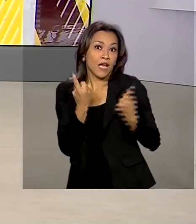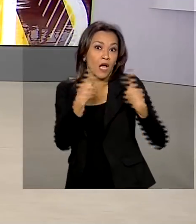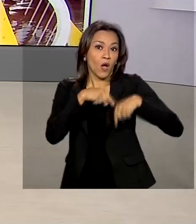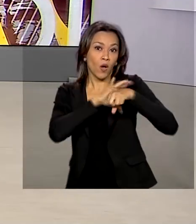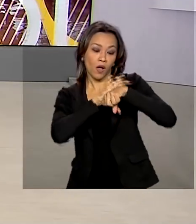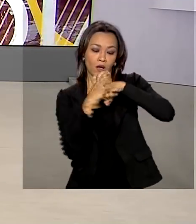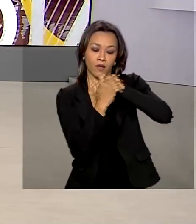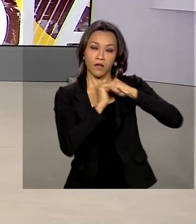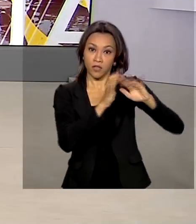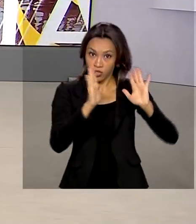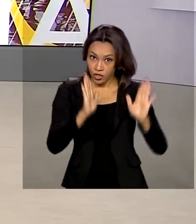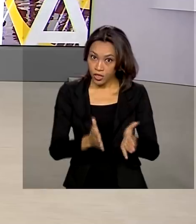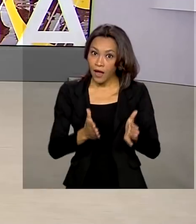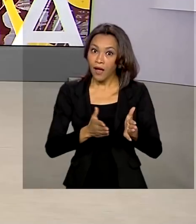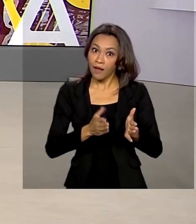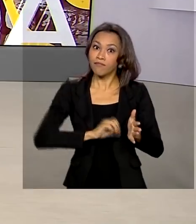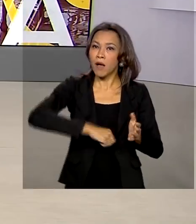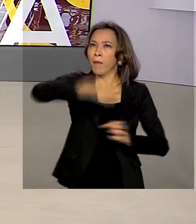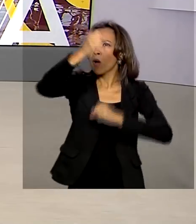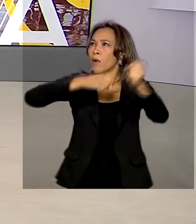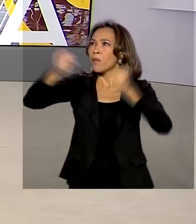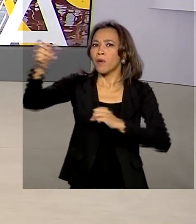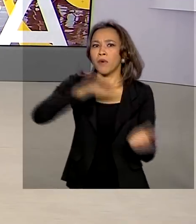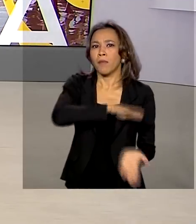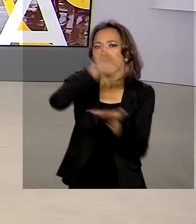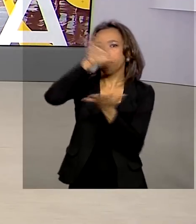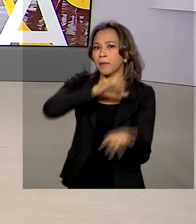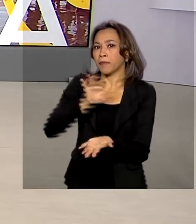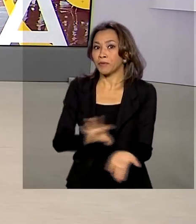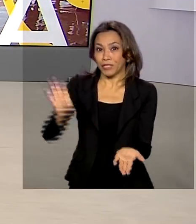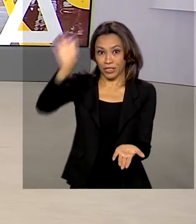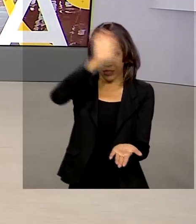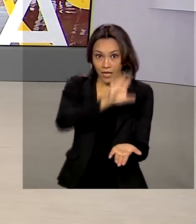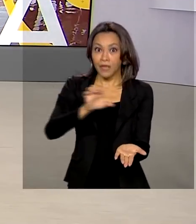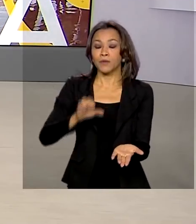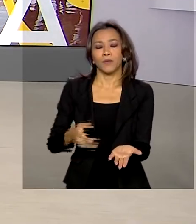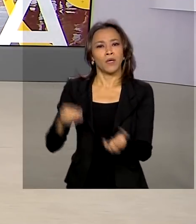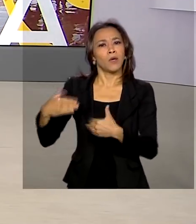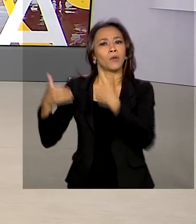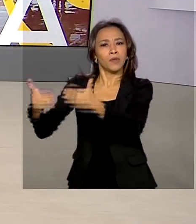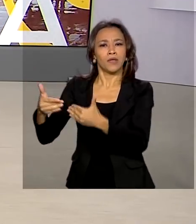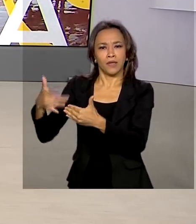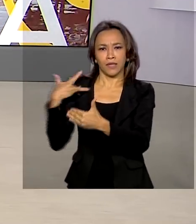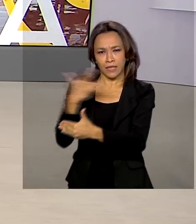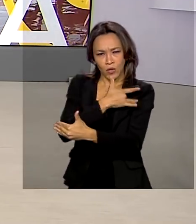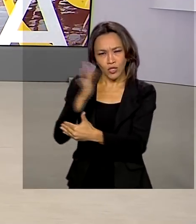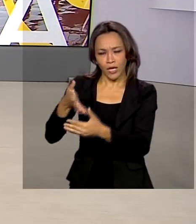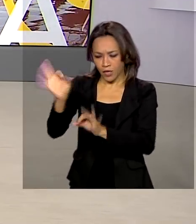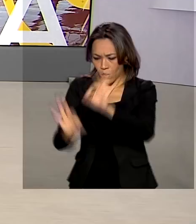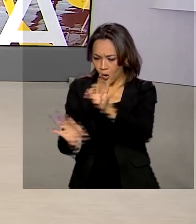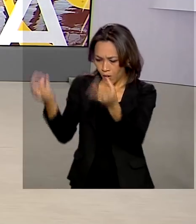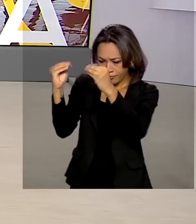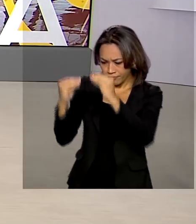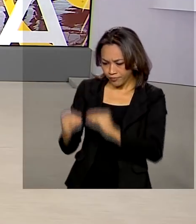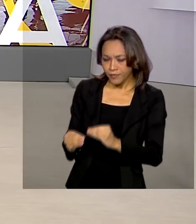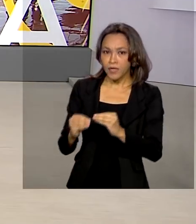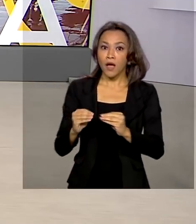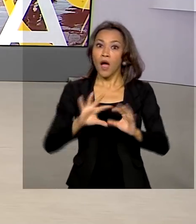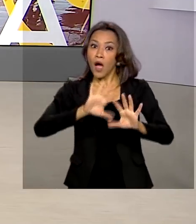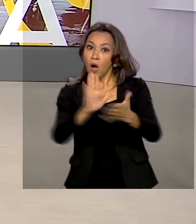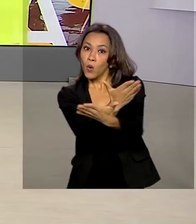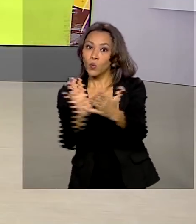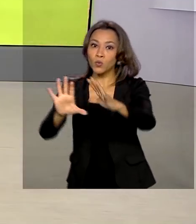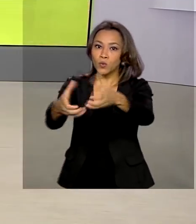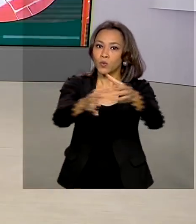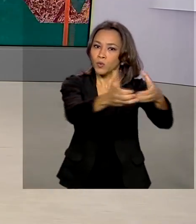começou a chegar aos estados. O Ministério da Saúde criou um cronograma. E nessa primeira etapa, alguns grupos prioritários